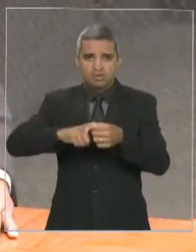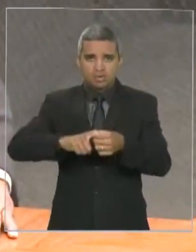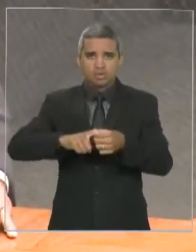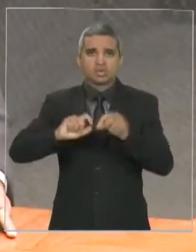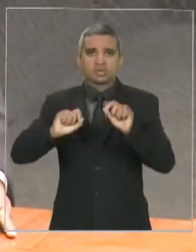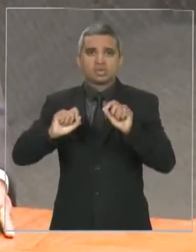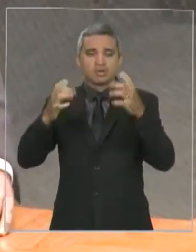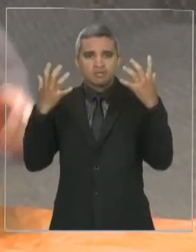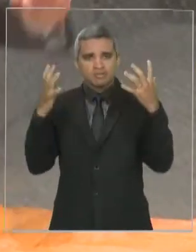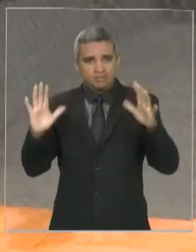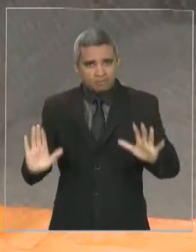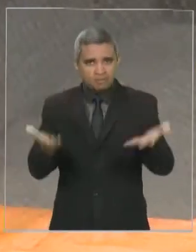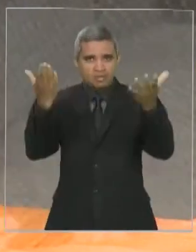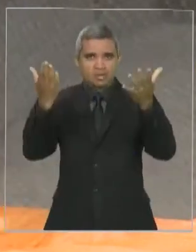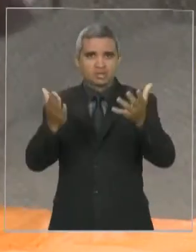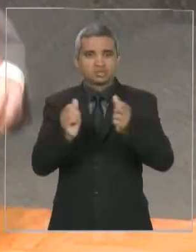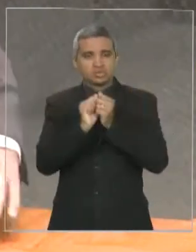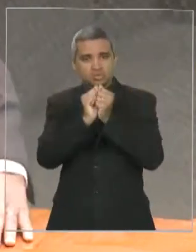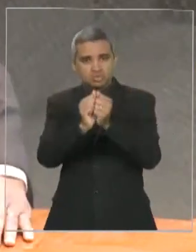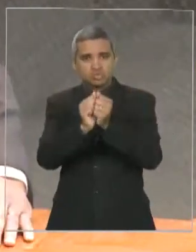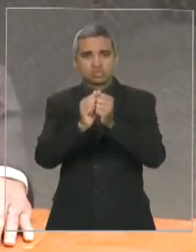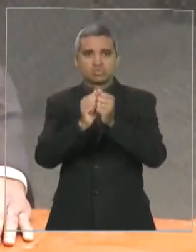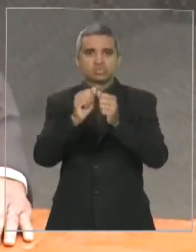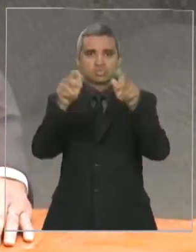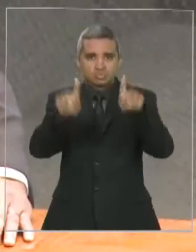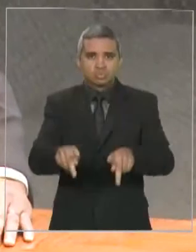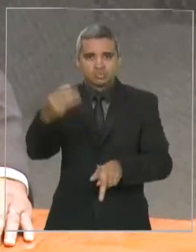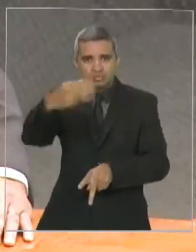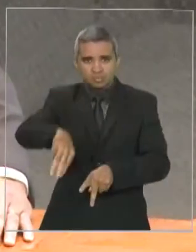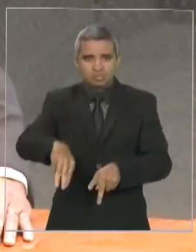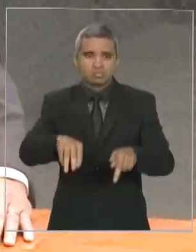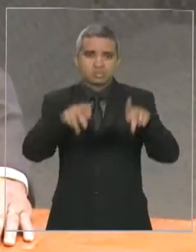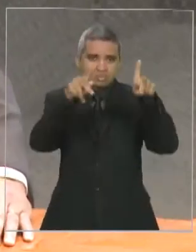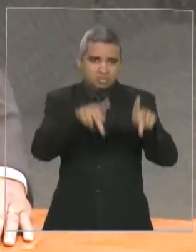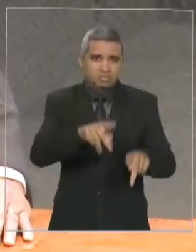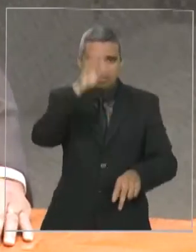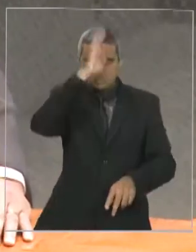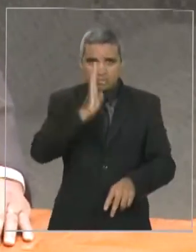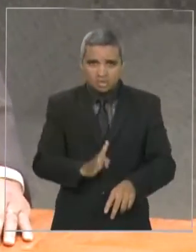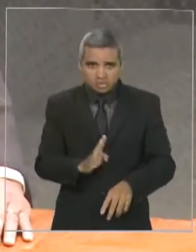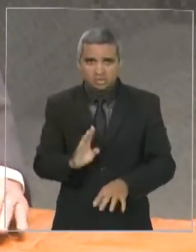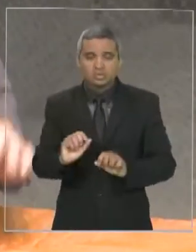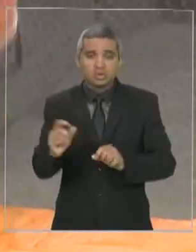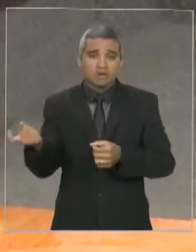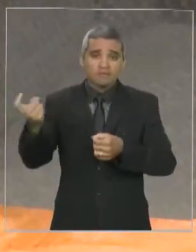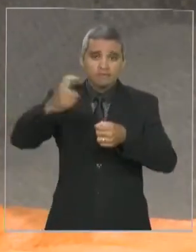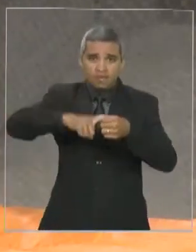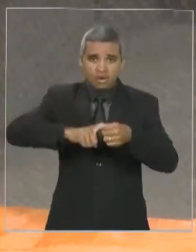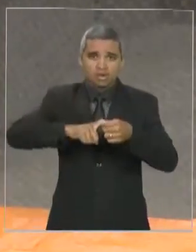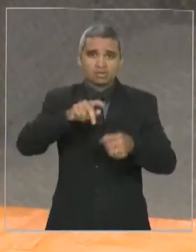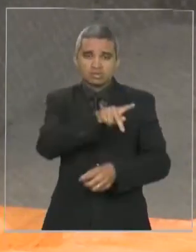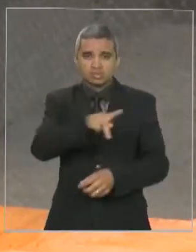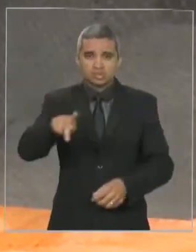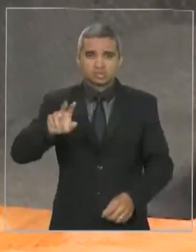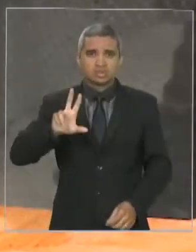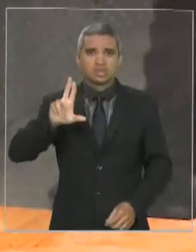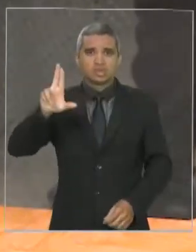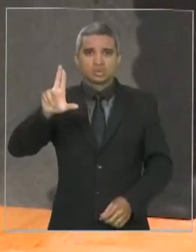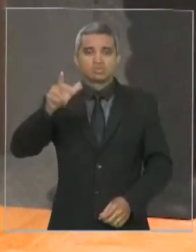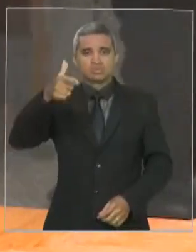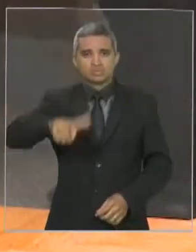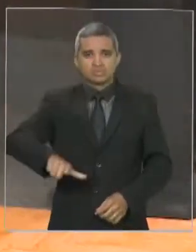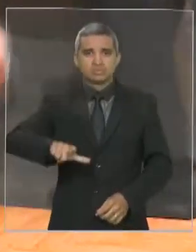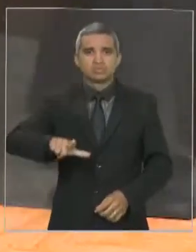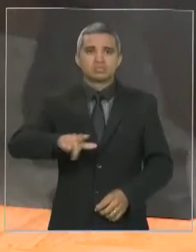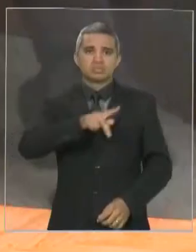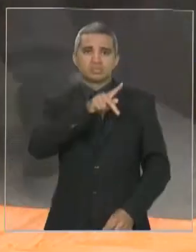povo maranhense, com o povo brasileiro, a volta de Luiz Inácio Lula de novo ao comando da